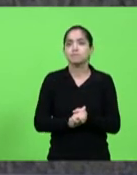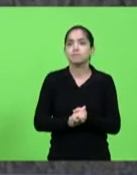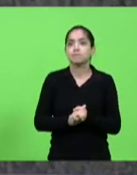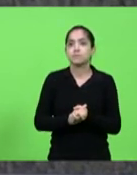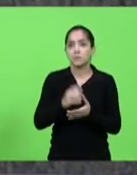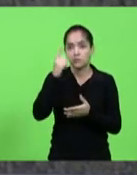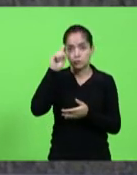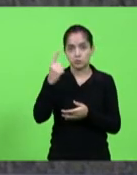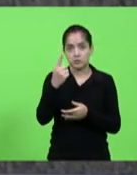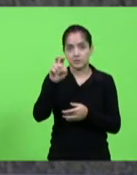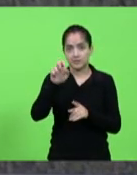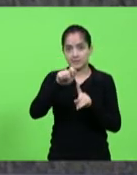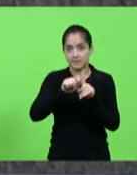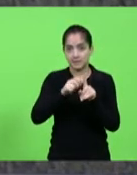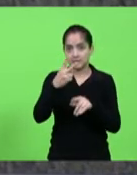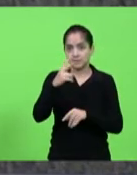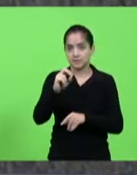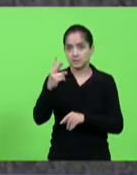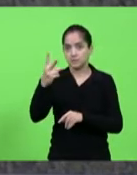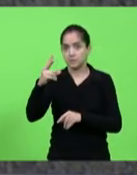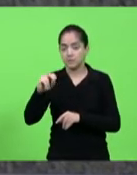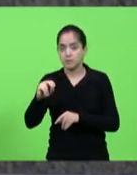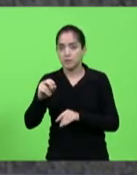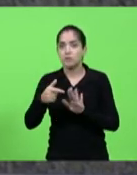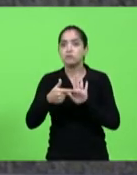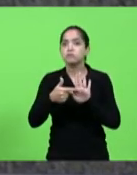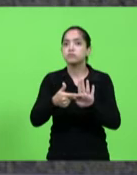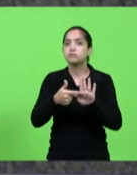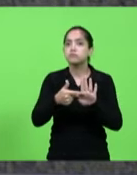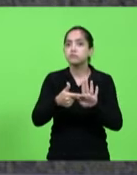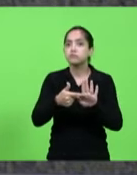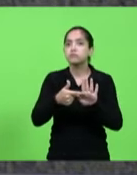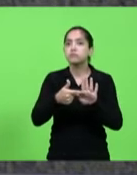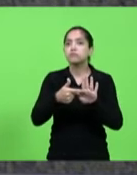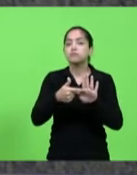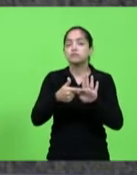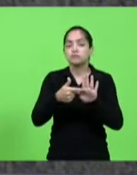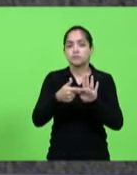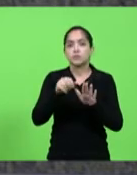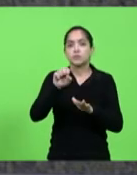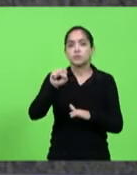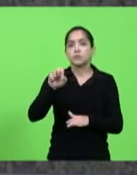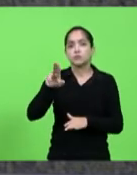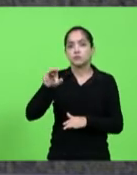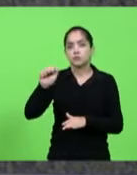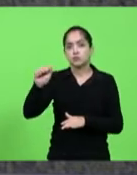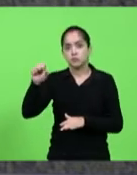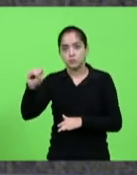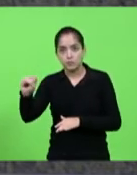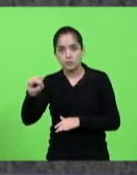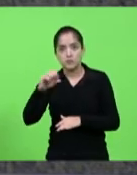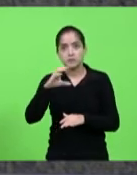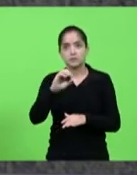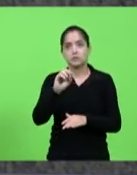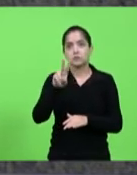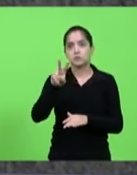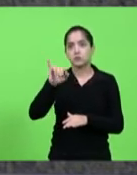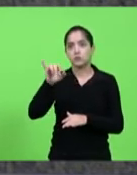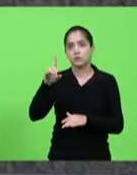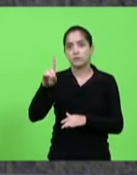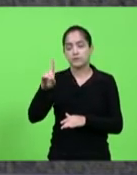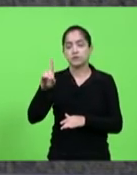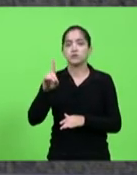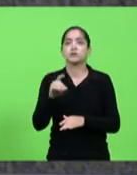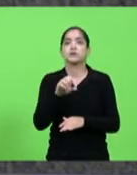15 de abril de 2020, lançamos o Comitê SUAS COVID-SC, em defesa da vida, com o